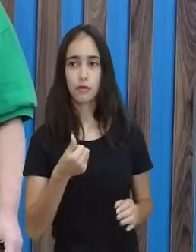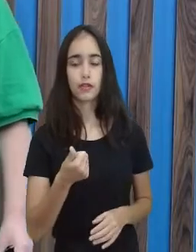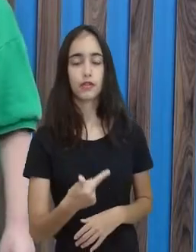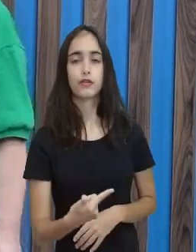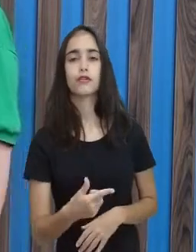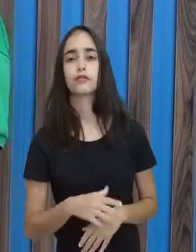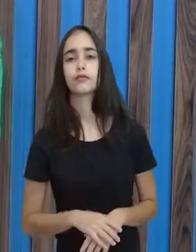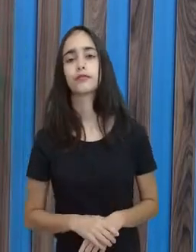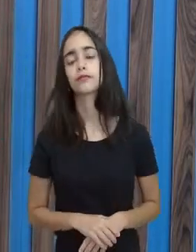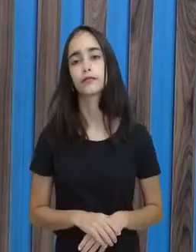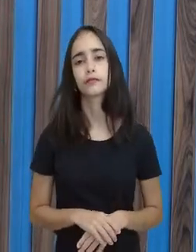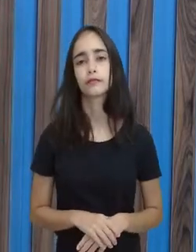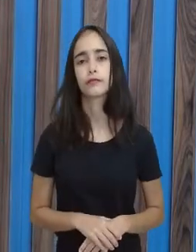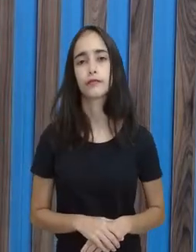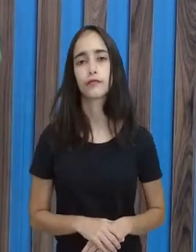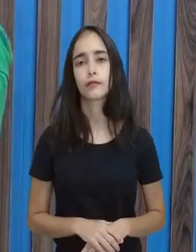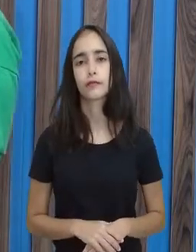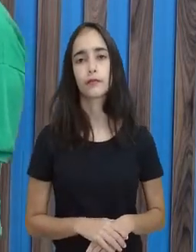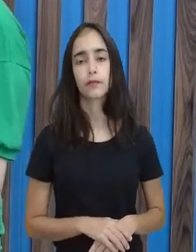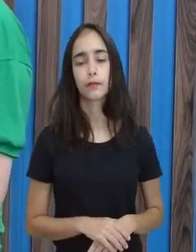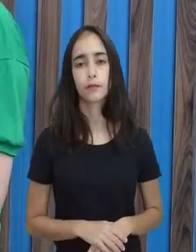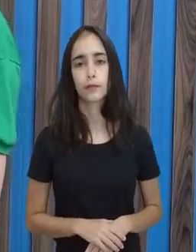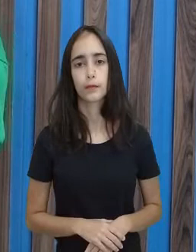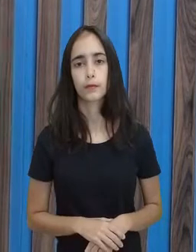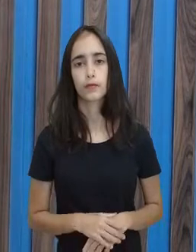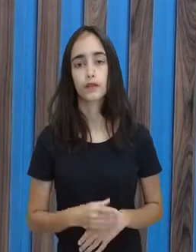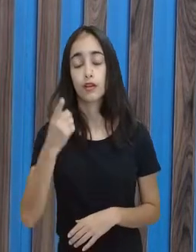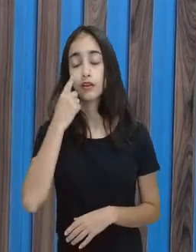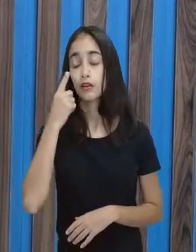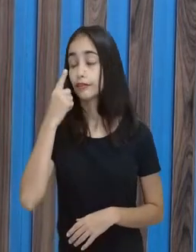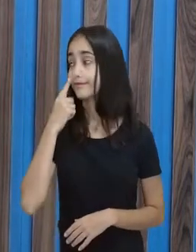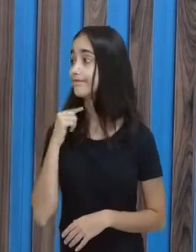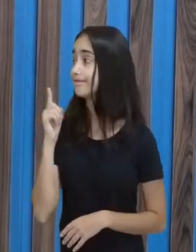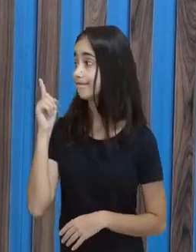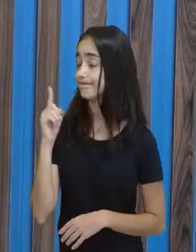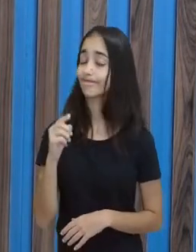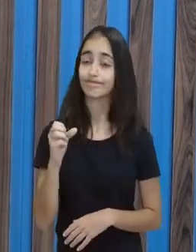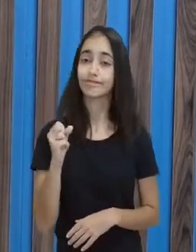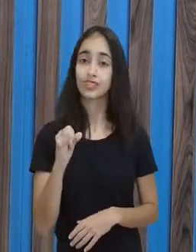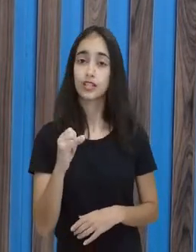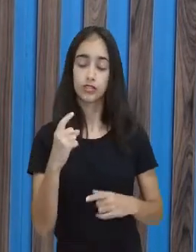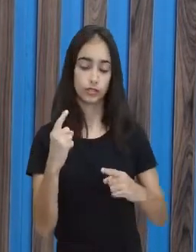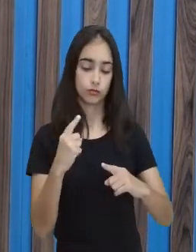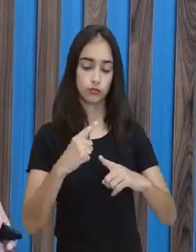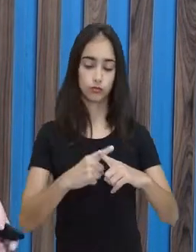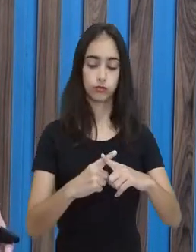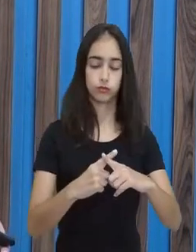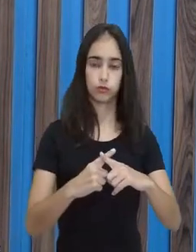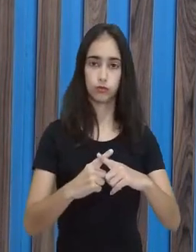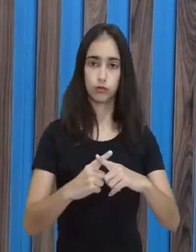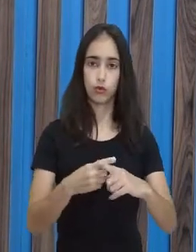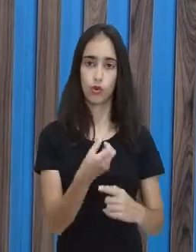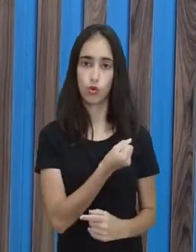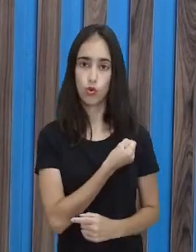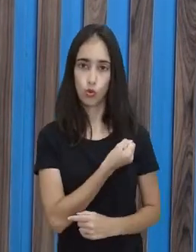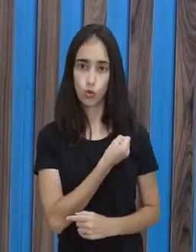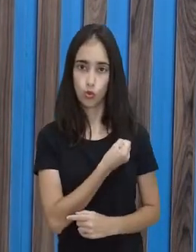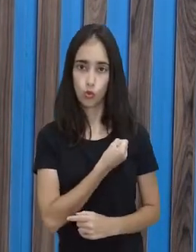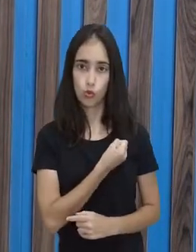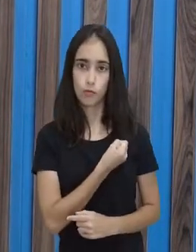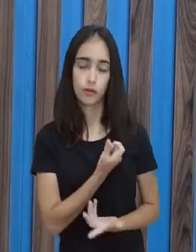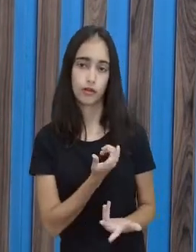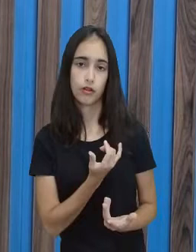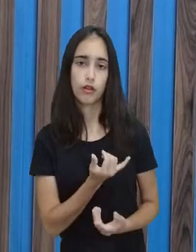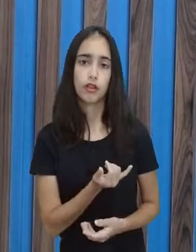lembrando. Ó, se eu multiplicar as variadas, as grandezas, no caso aqui, criança e